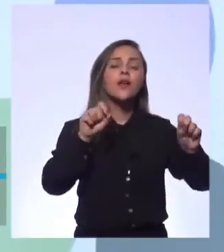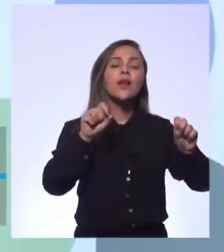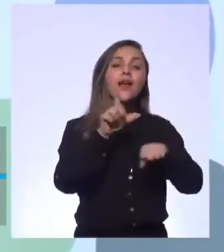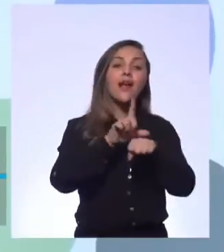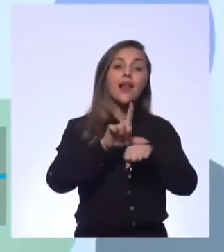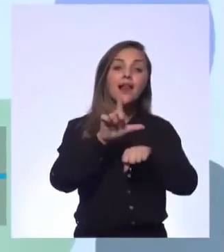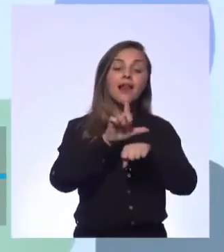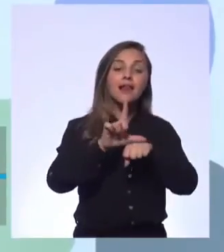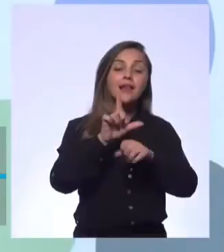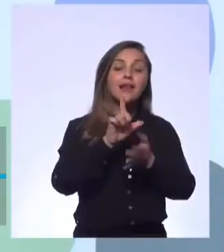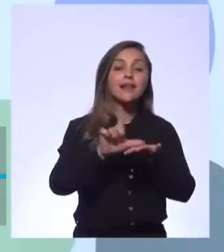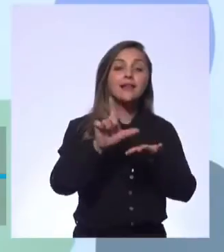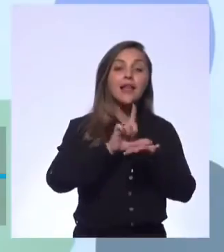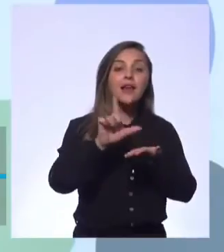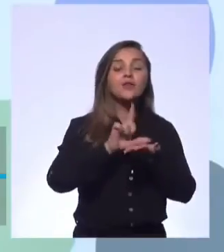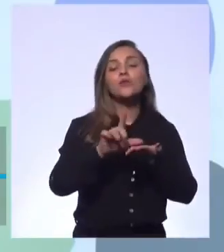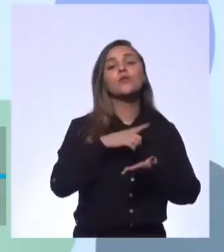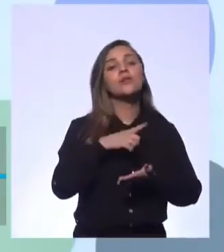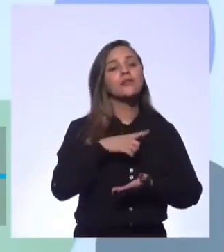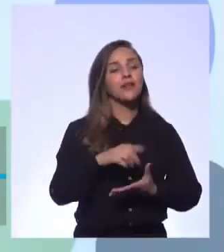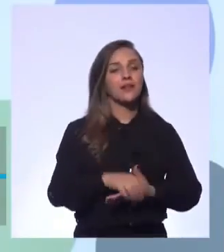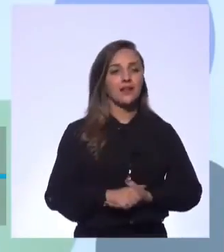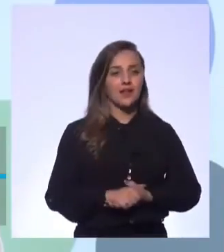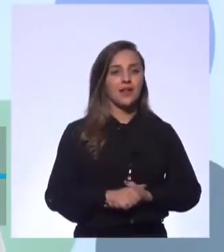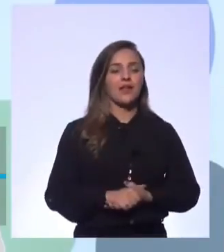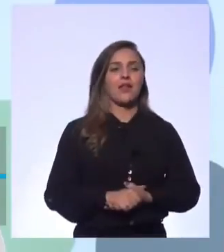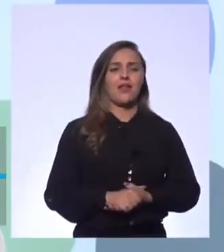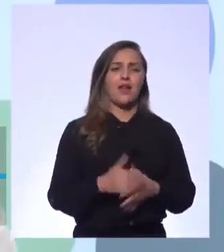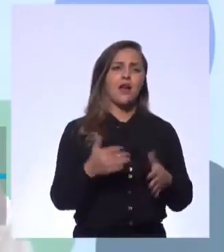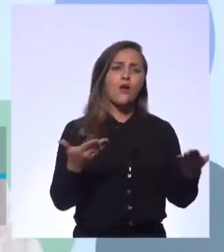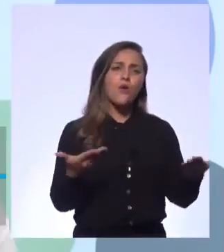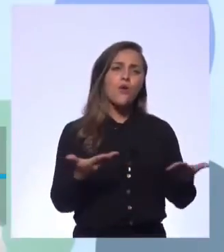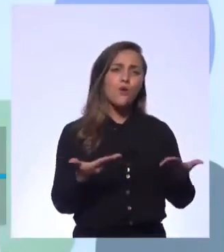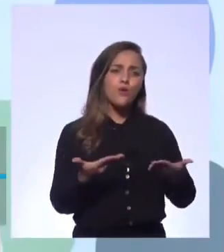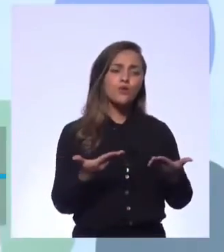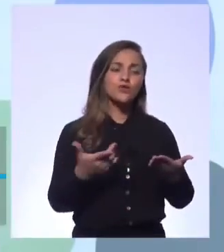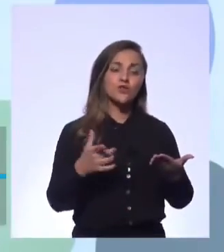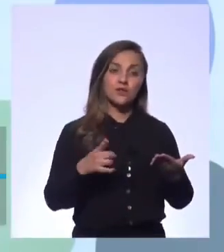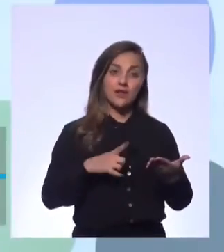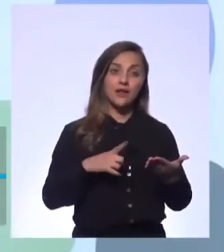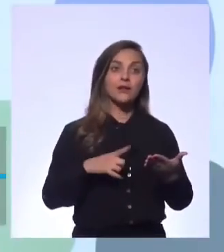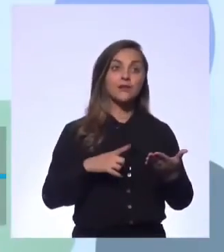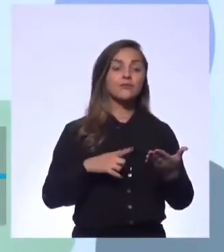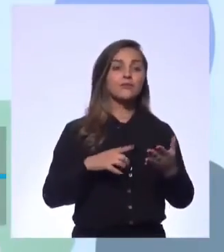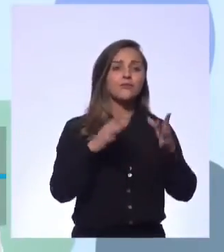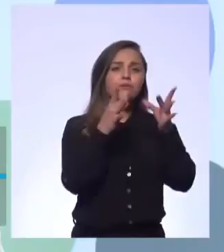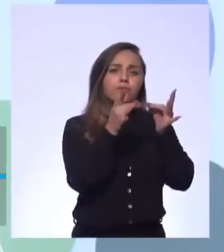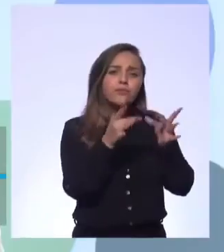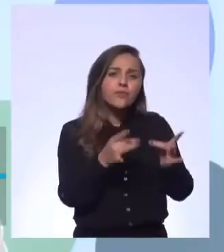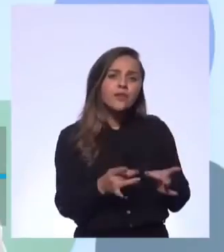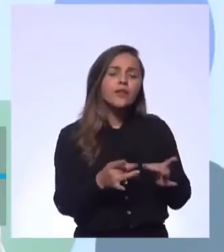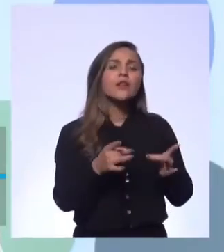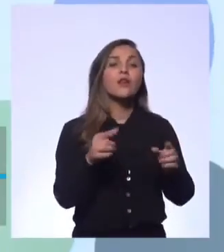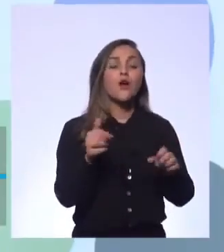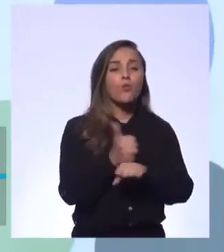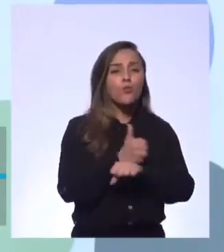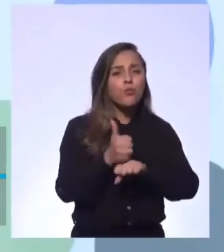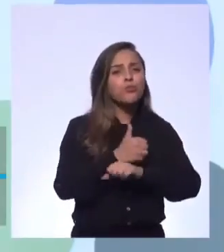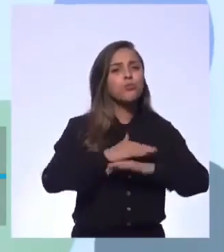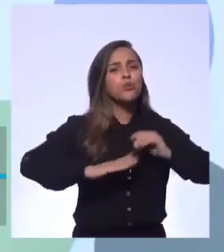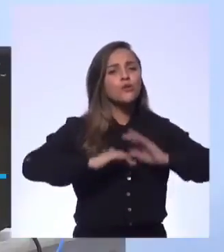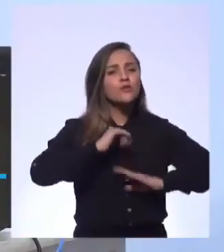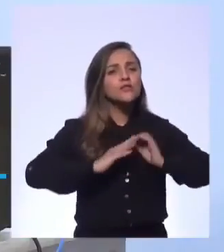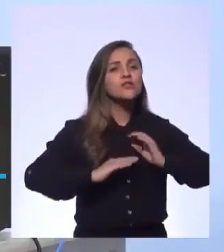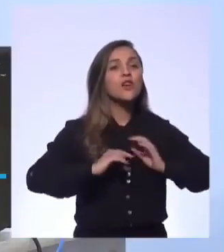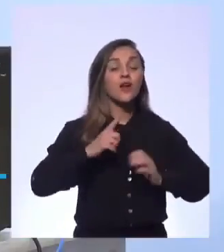A conversa foi bem no meio, eu tive que vir dar aula, mas, ou seja, a complexidade da formação de profissional está com a levei isso. Como diz, a